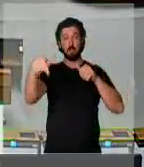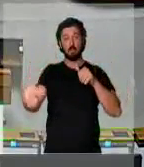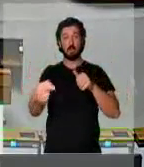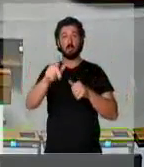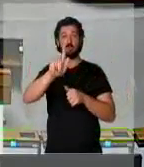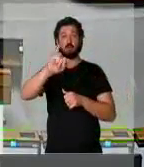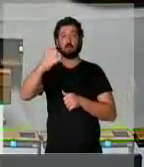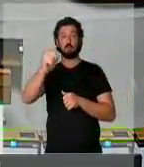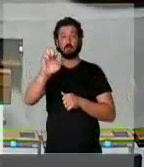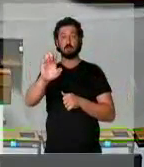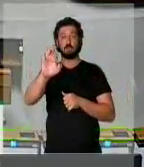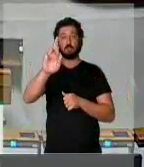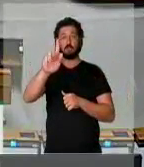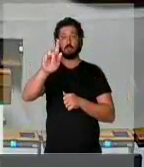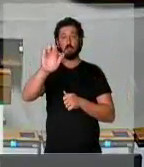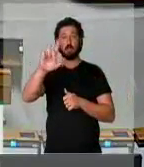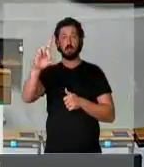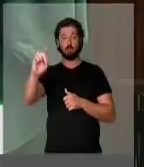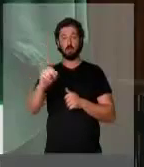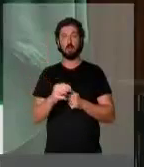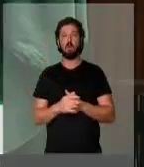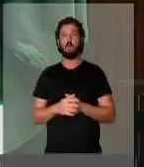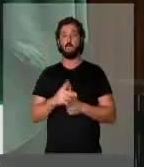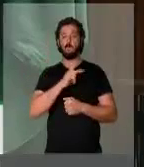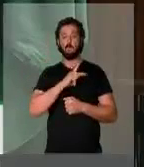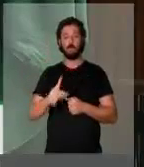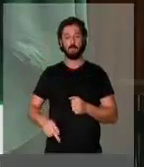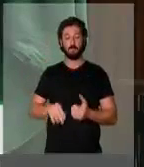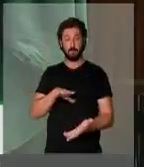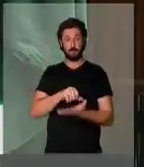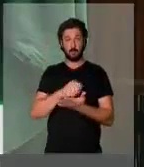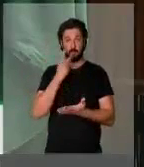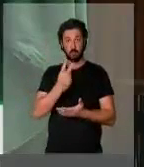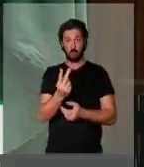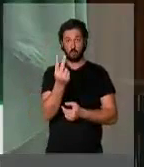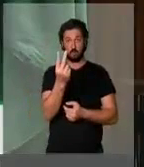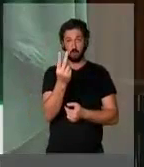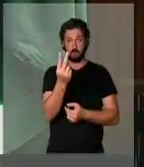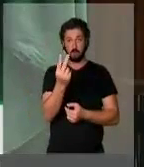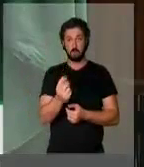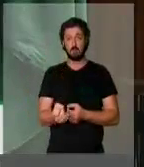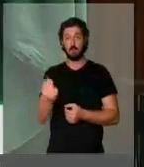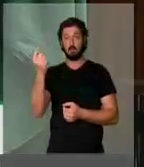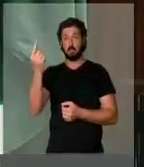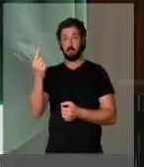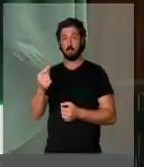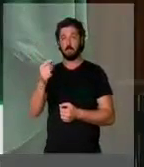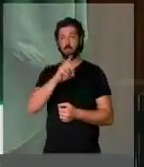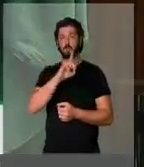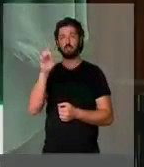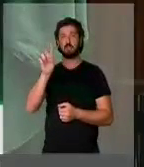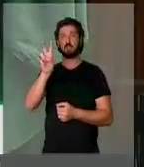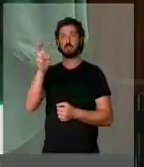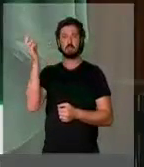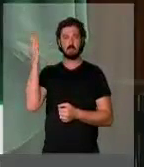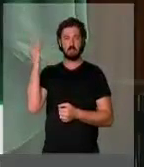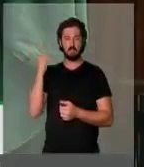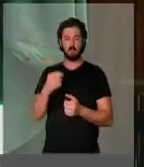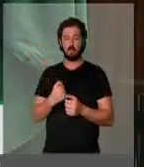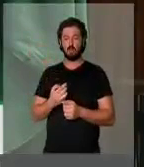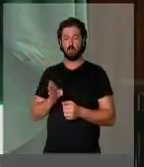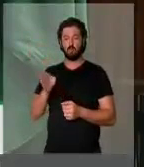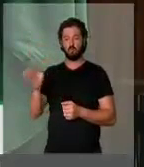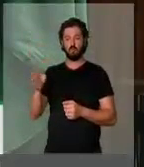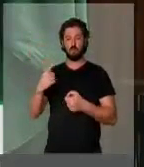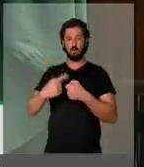orador, Zé Geraldo. Senhor presidente, eu quero aqui fazer dois registros. O primeiro deles é que, no último dia 5, eu